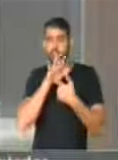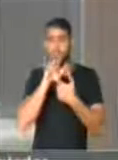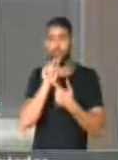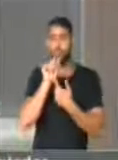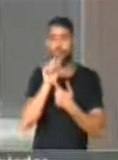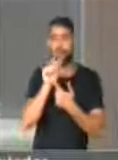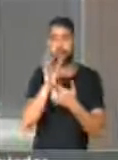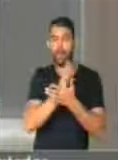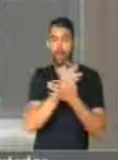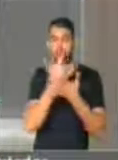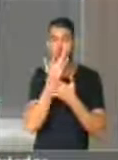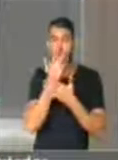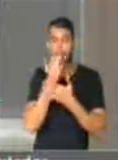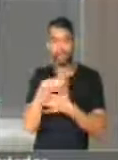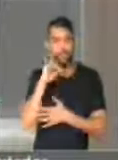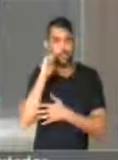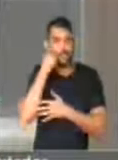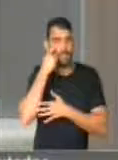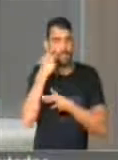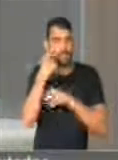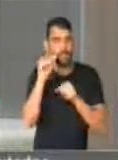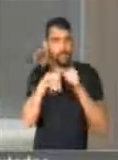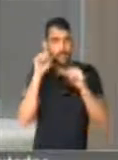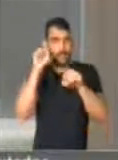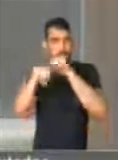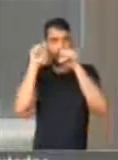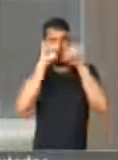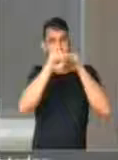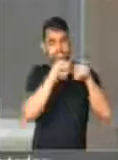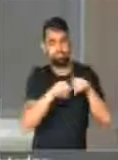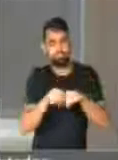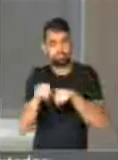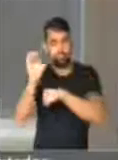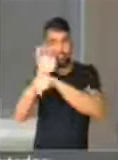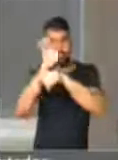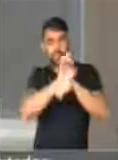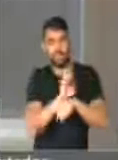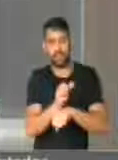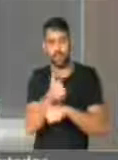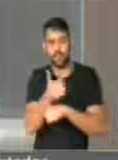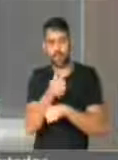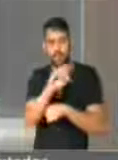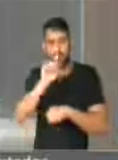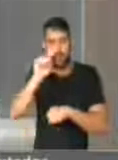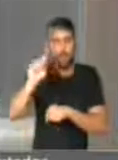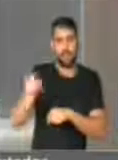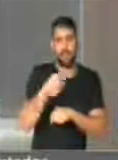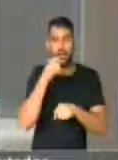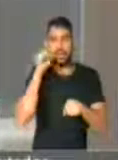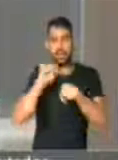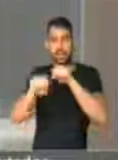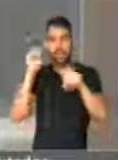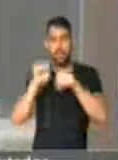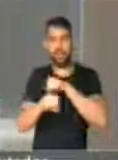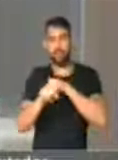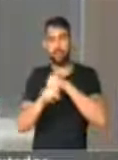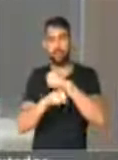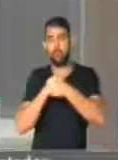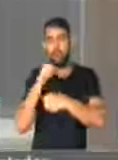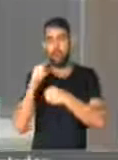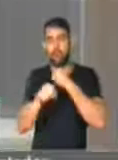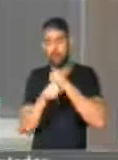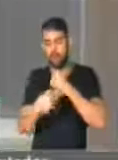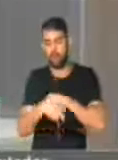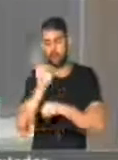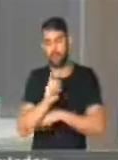as cores sombrias da letalidade brasileira. 60 mil homicídios por ano,